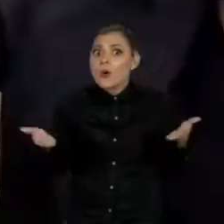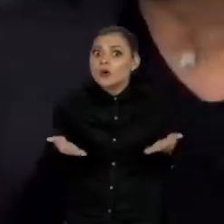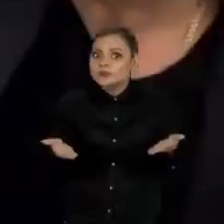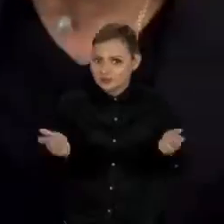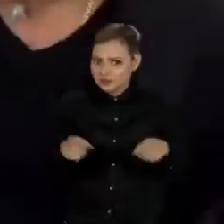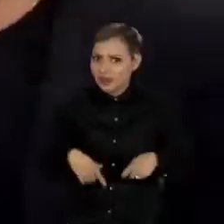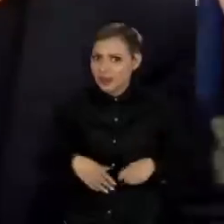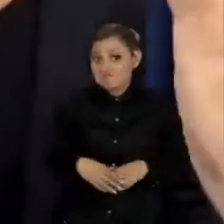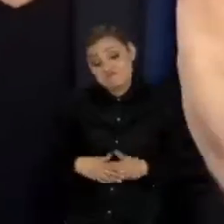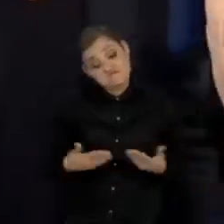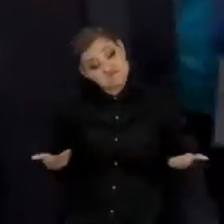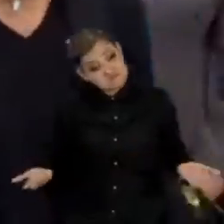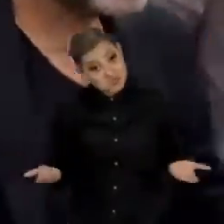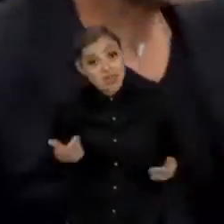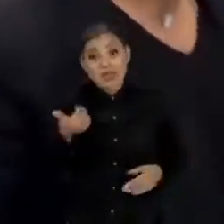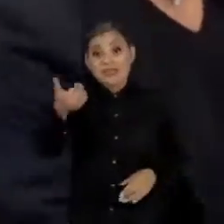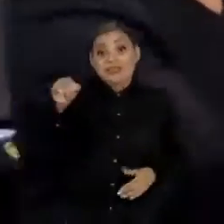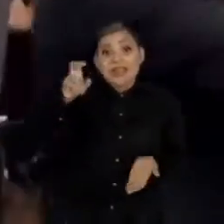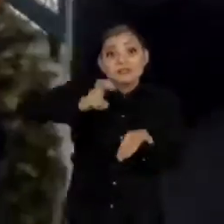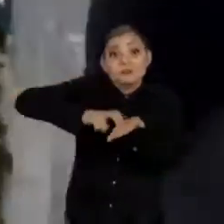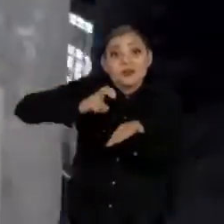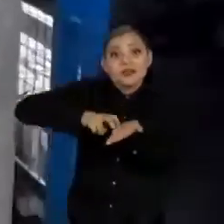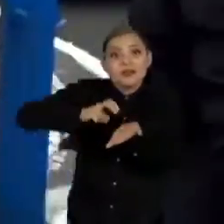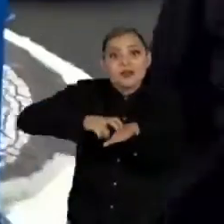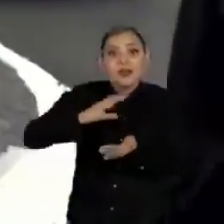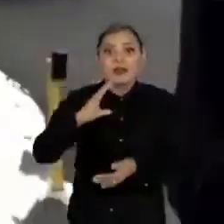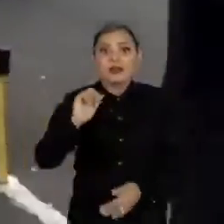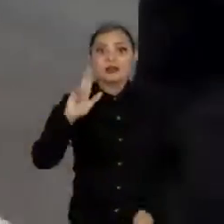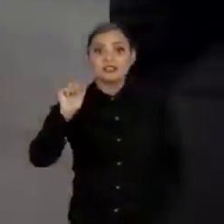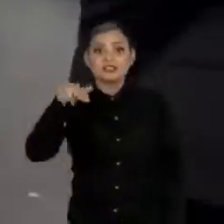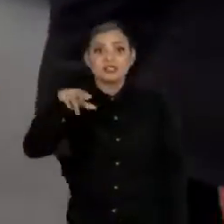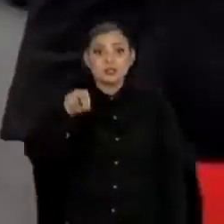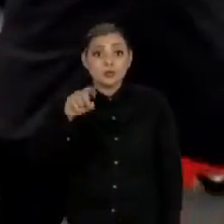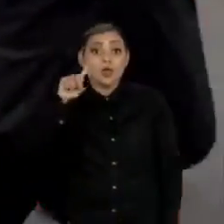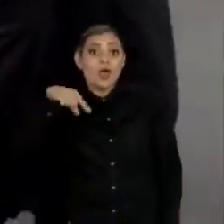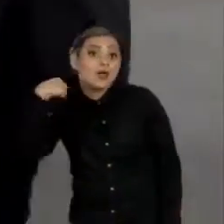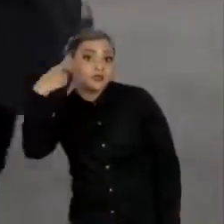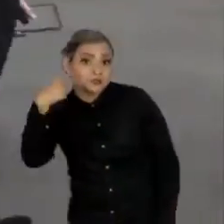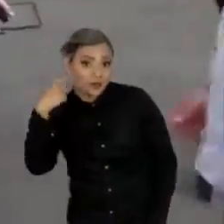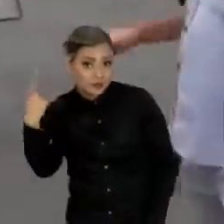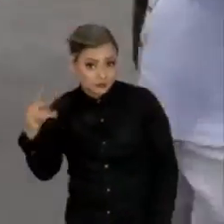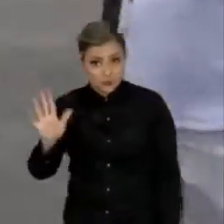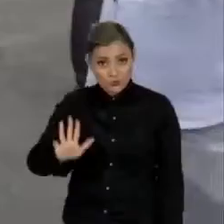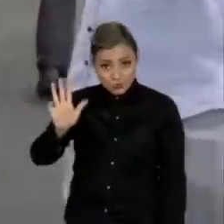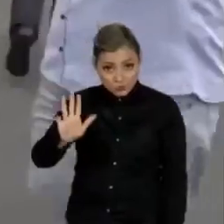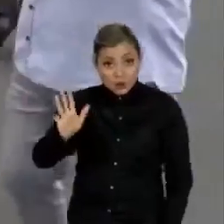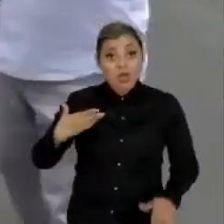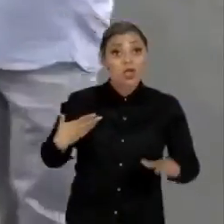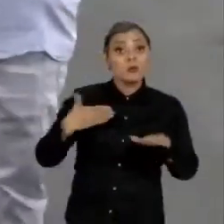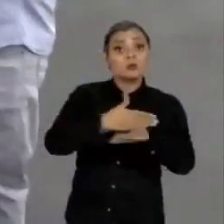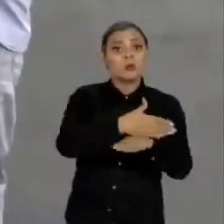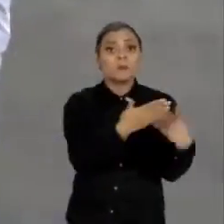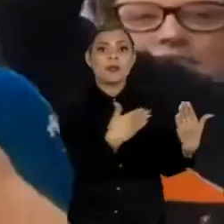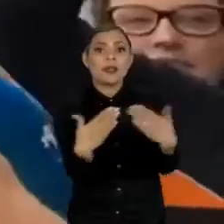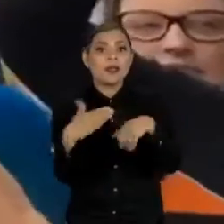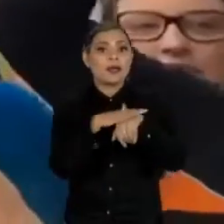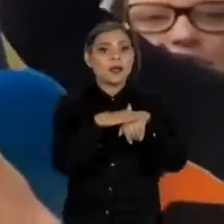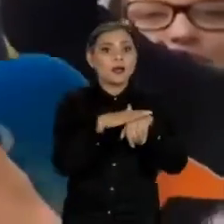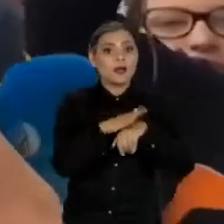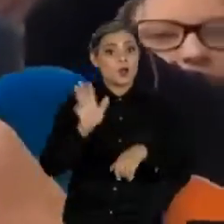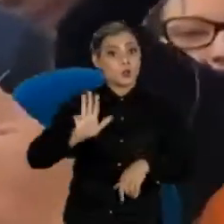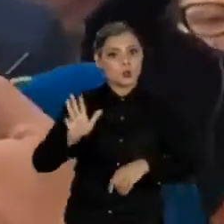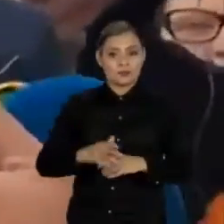hoje. Por volta das 10 horas da manhã, Cristiano Zanin, um dos advogados de Lula, entrou para falar com o ex-presidente.